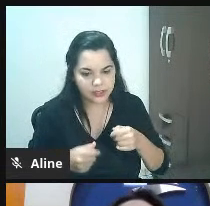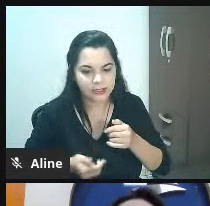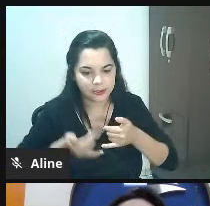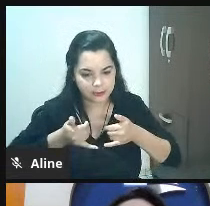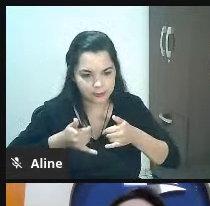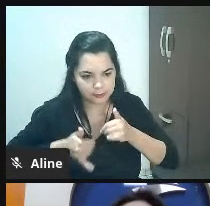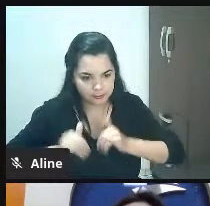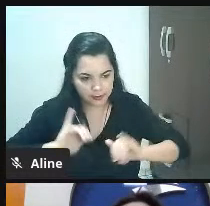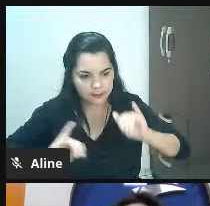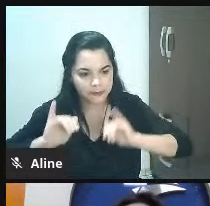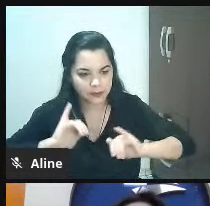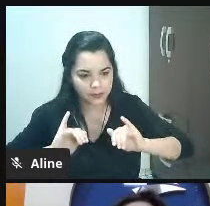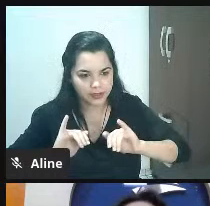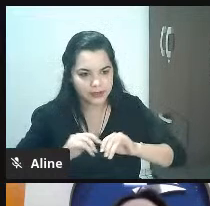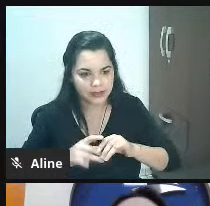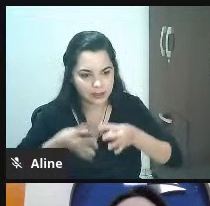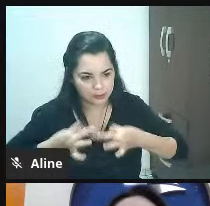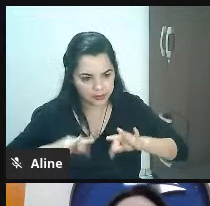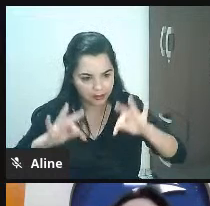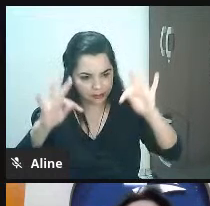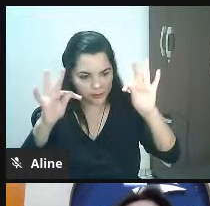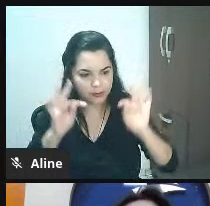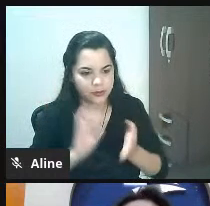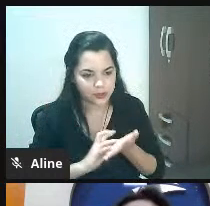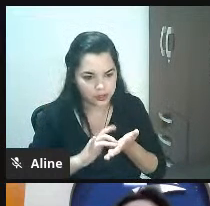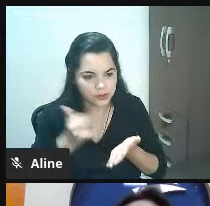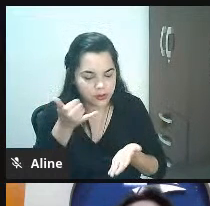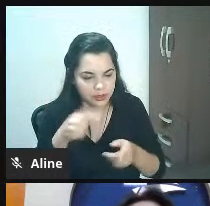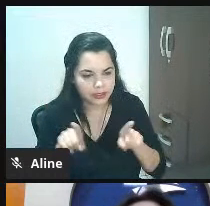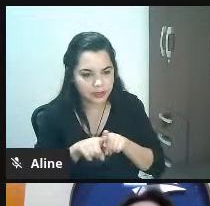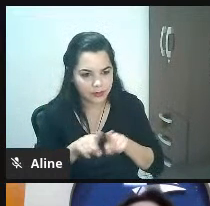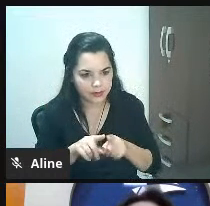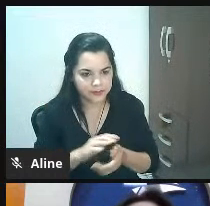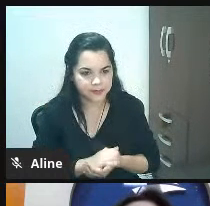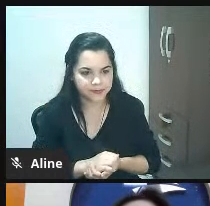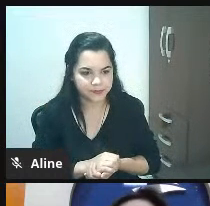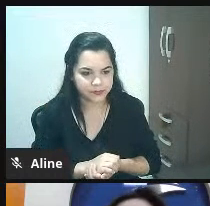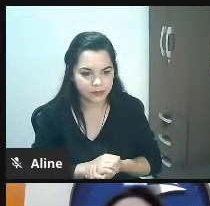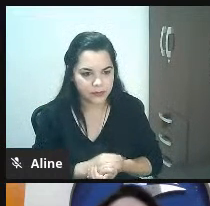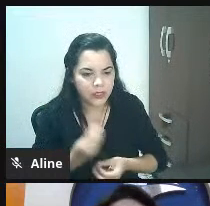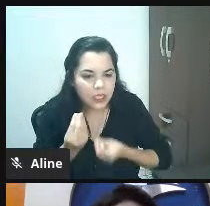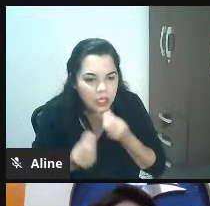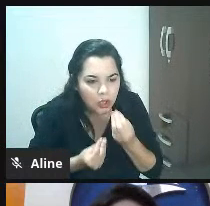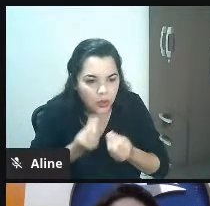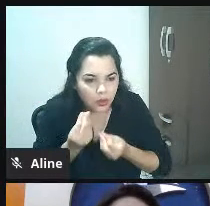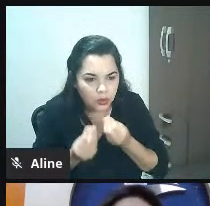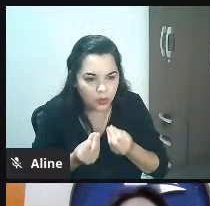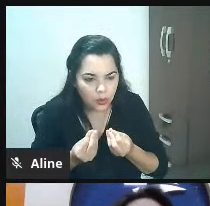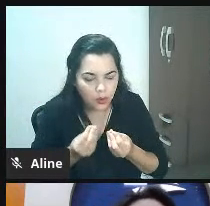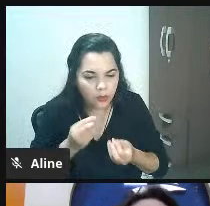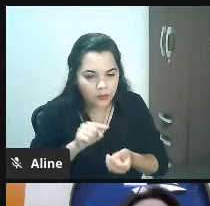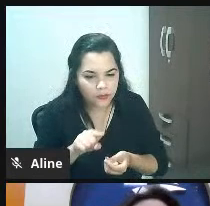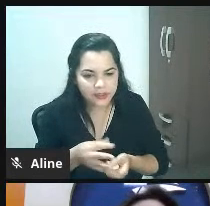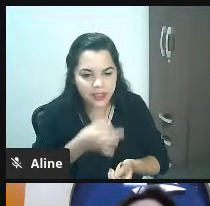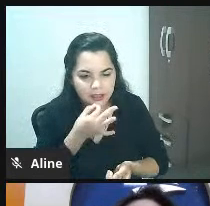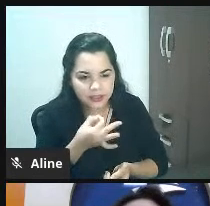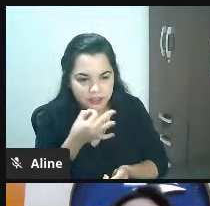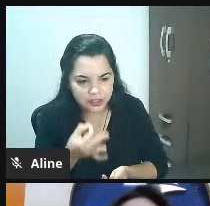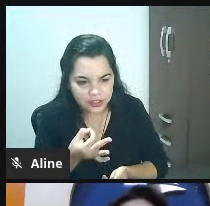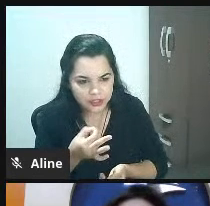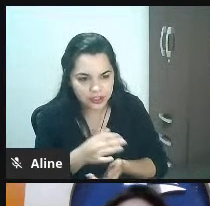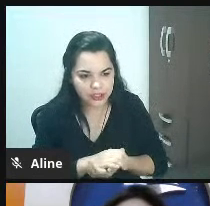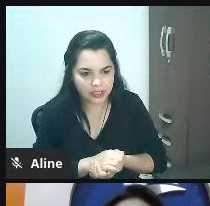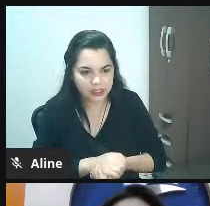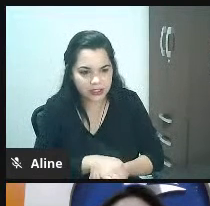William de maneira bem prática quais seriam os cuidados que você sugeriria que os gestores e as equipes de